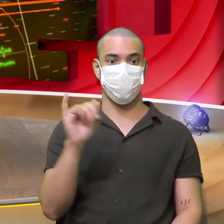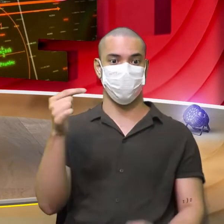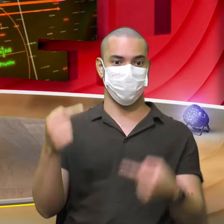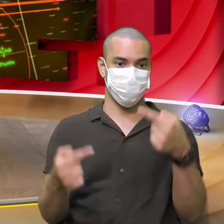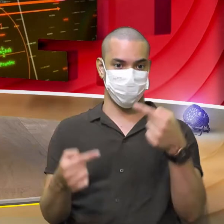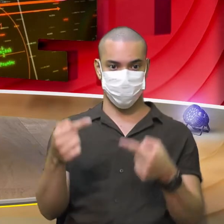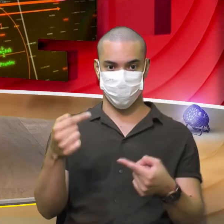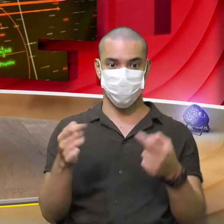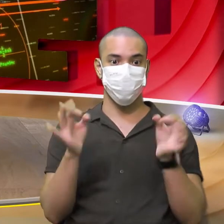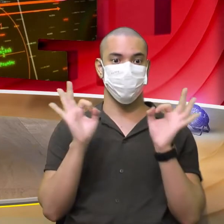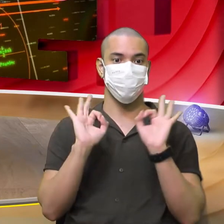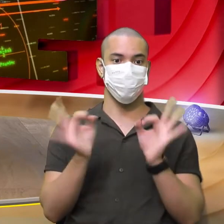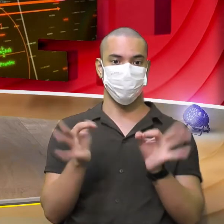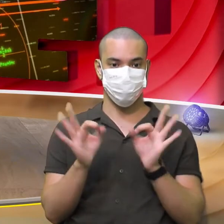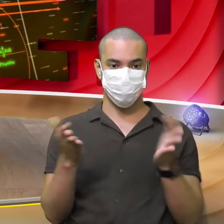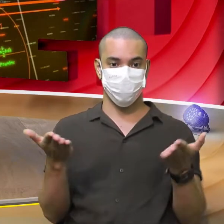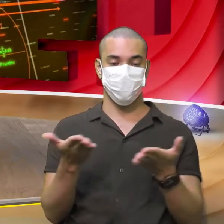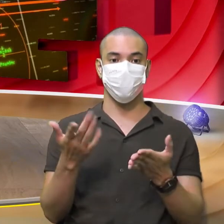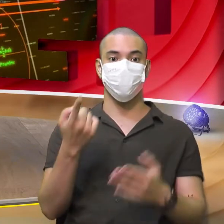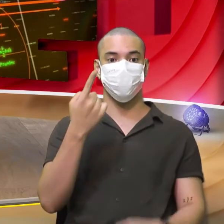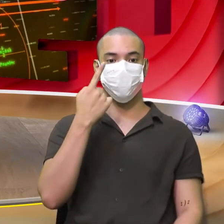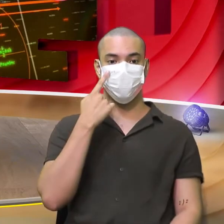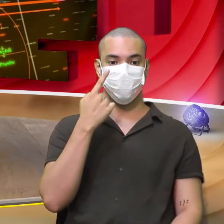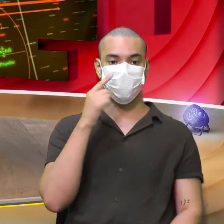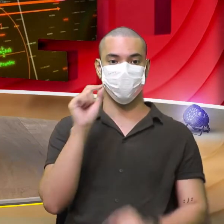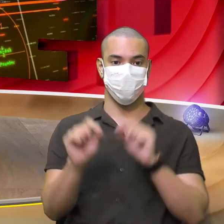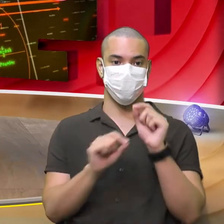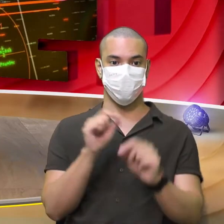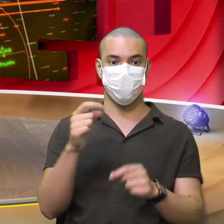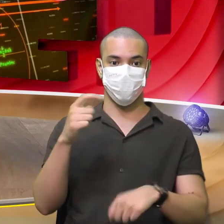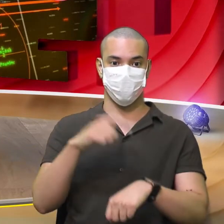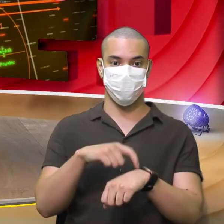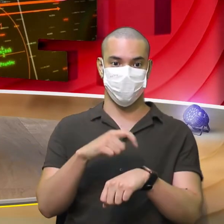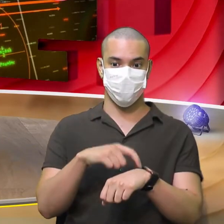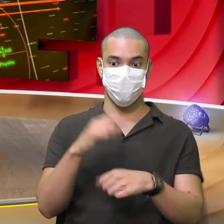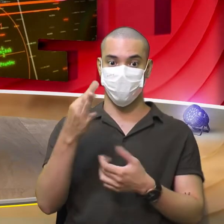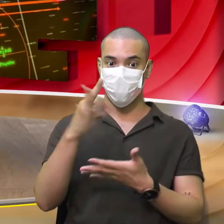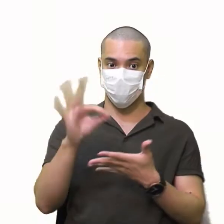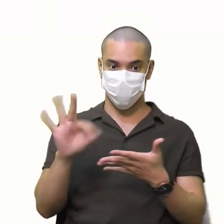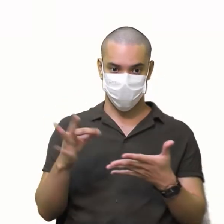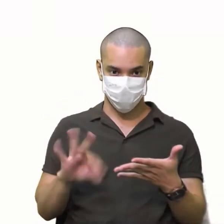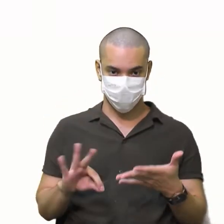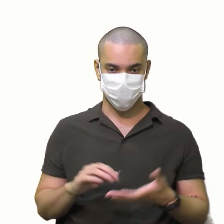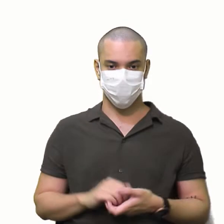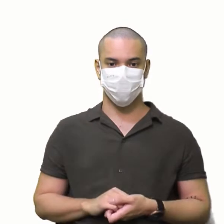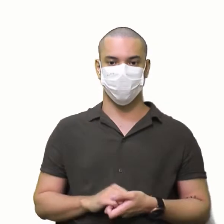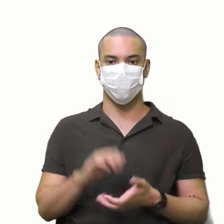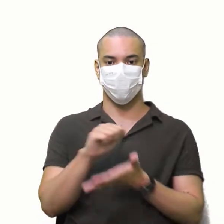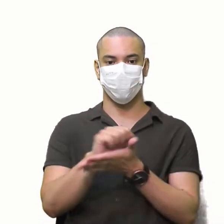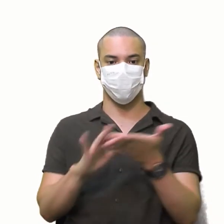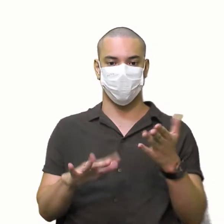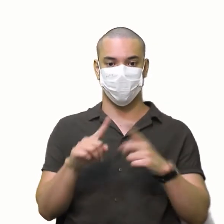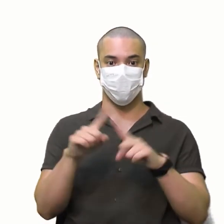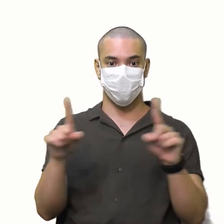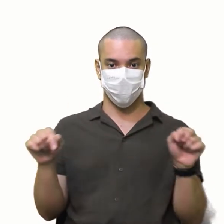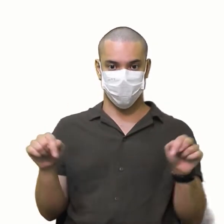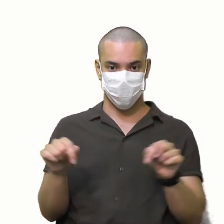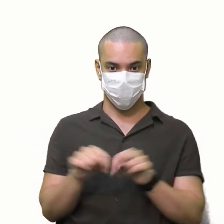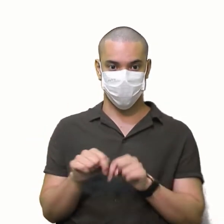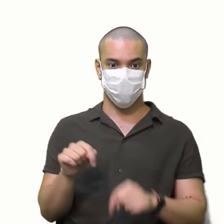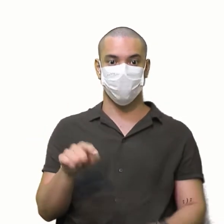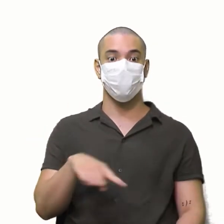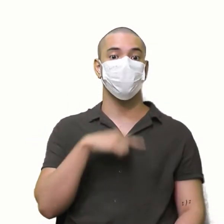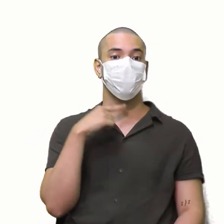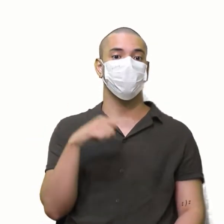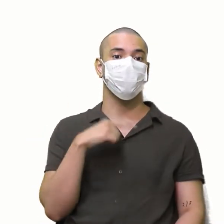questão Muito bem É a hora da verdade Vamos corrigir Vem com a gente Olha lá Atividade de sala Tirar